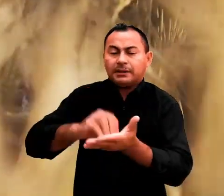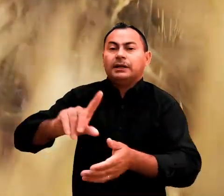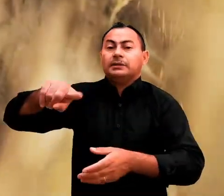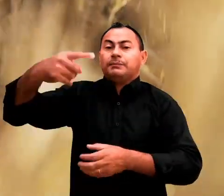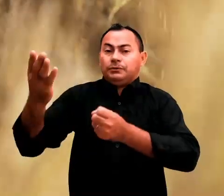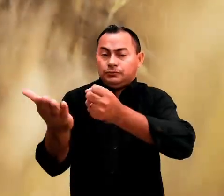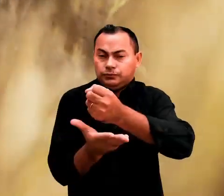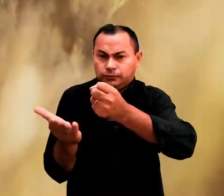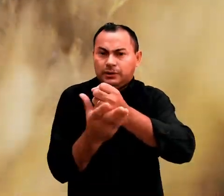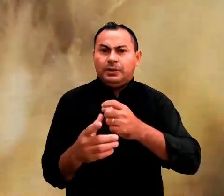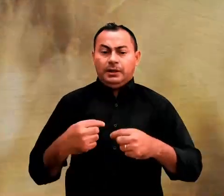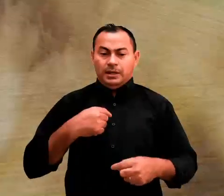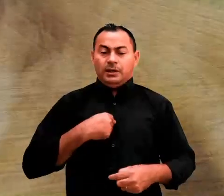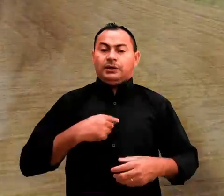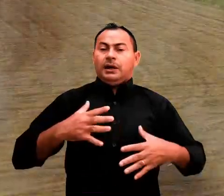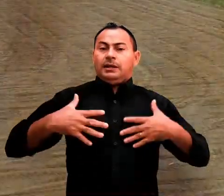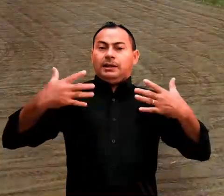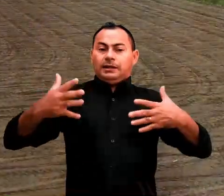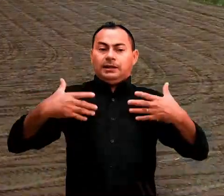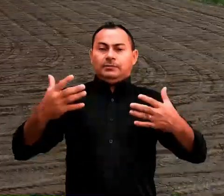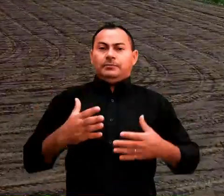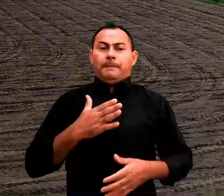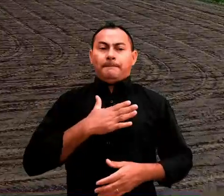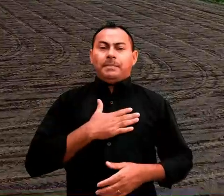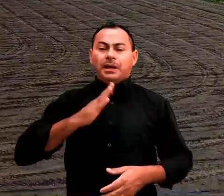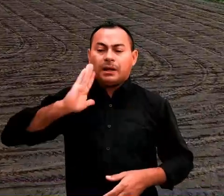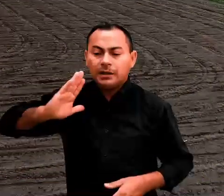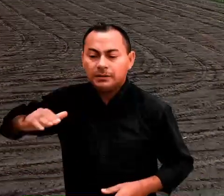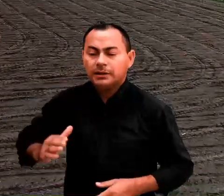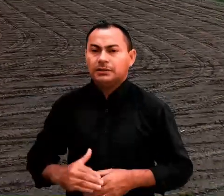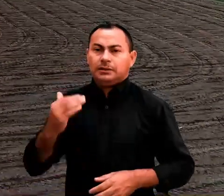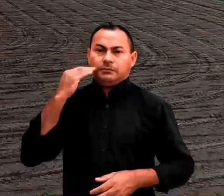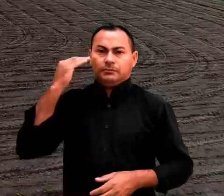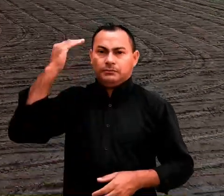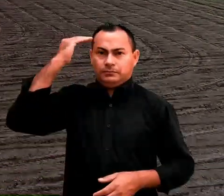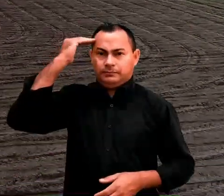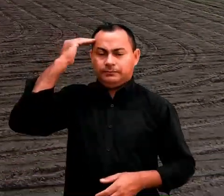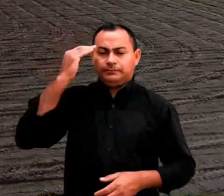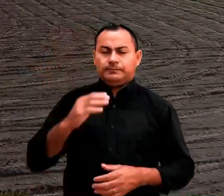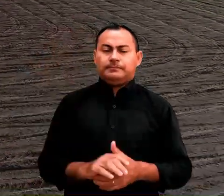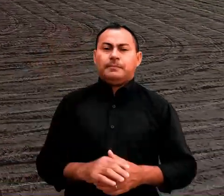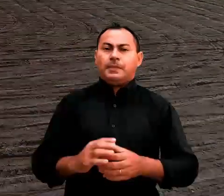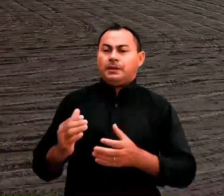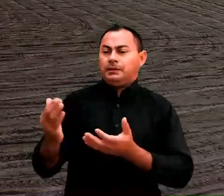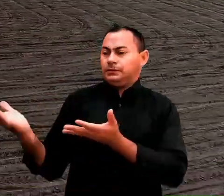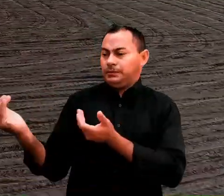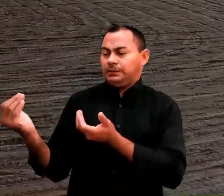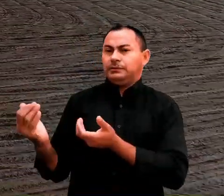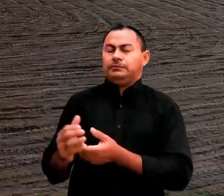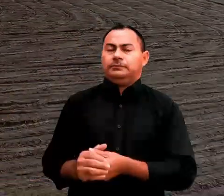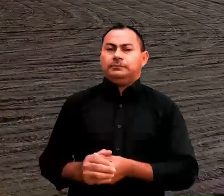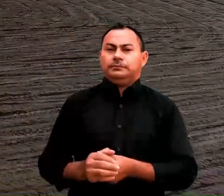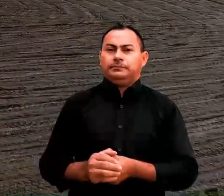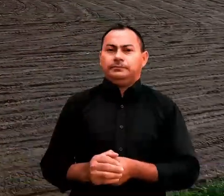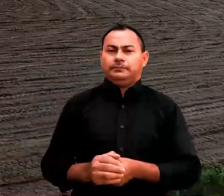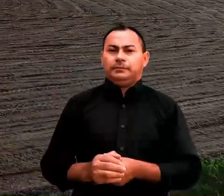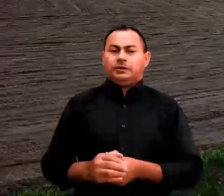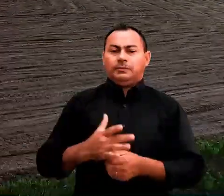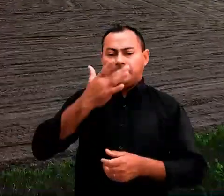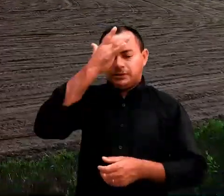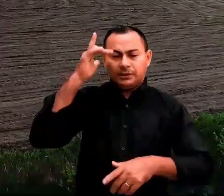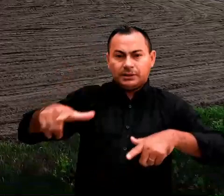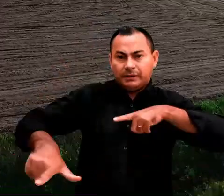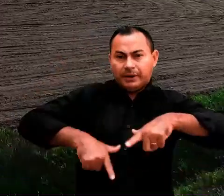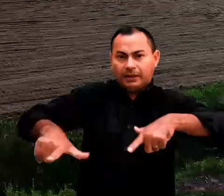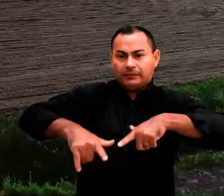Eu tive o privilégio de passar a minha infância, adolescência e parte da juventude exatamente como